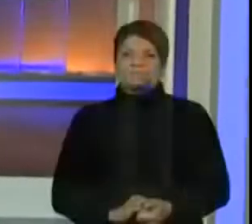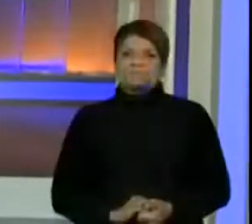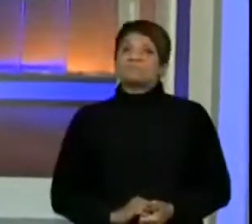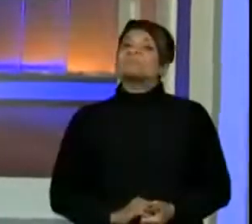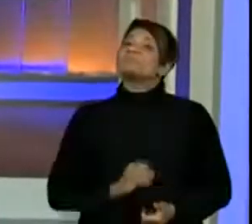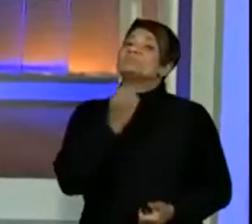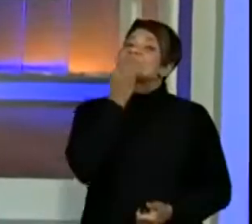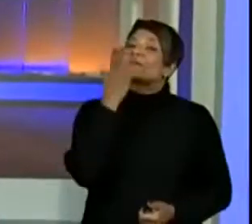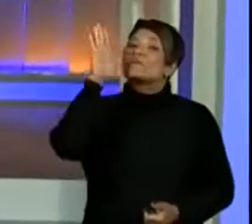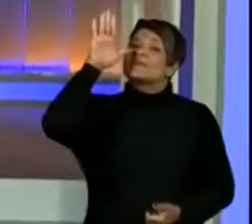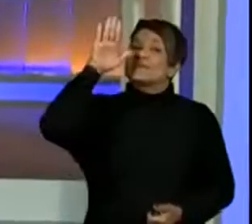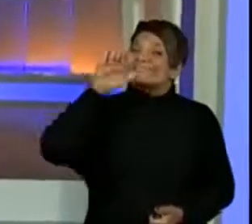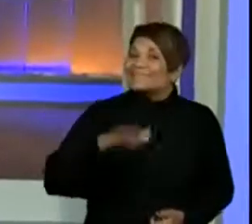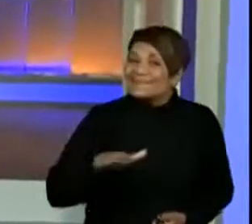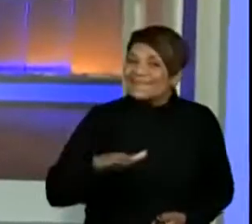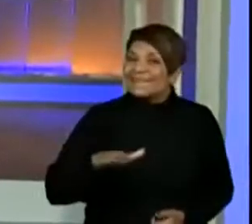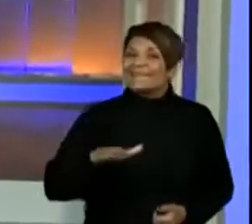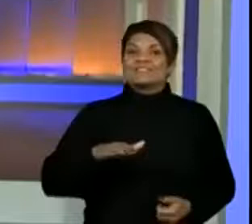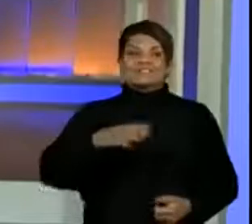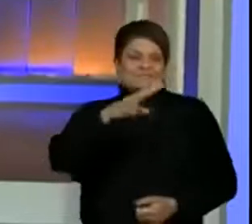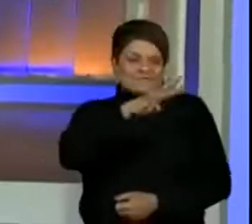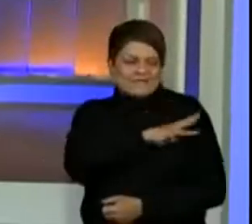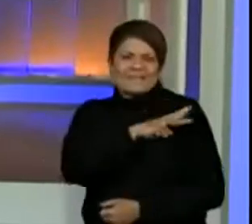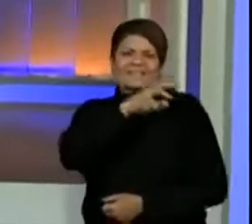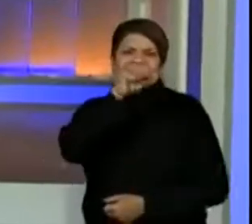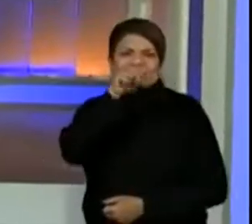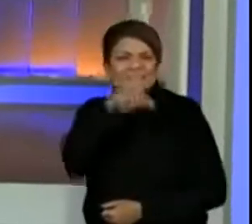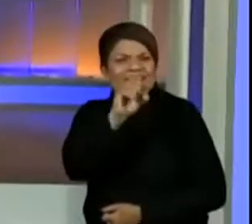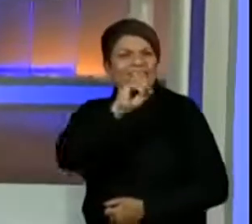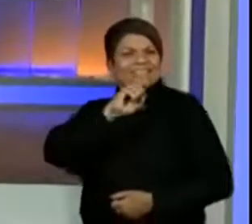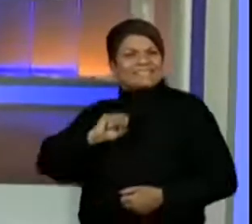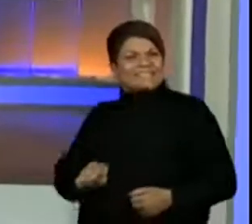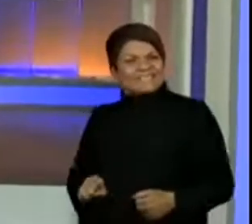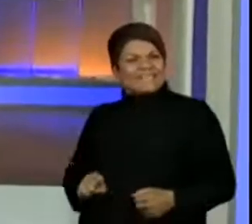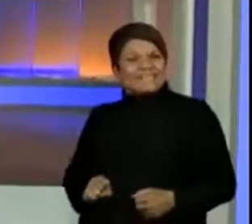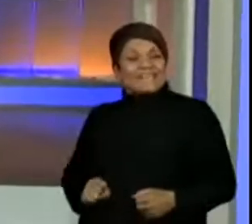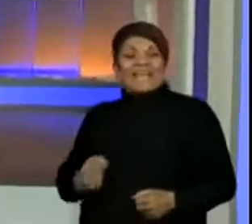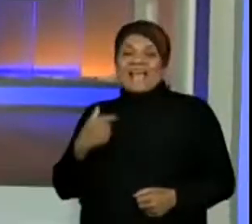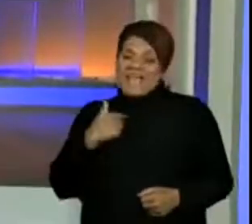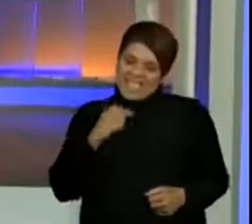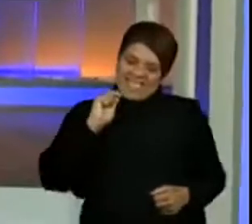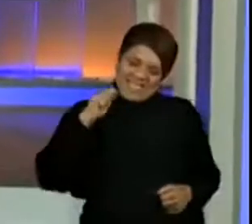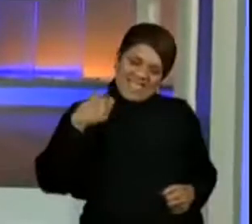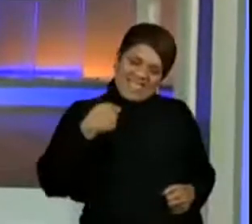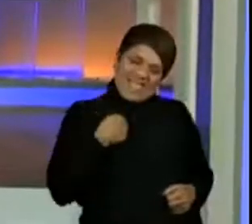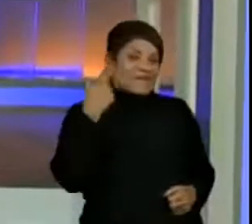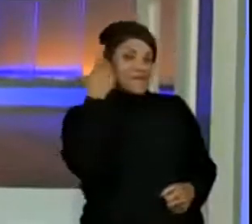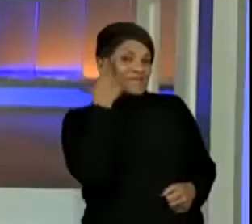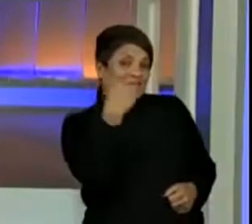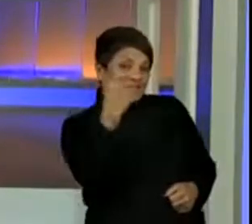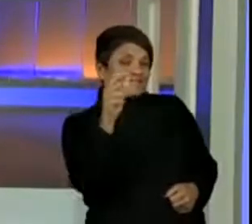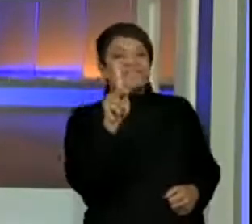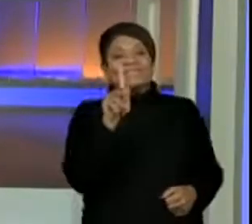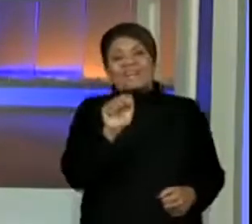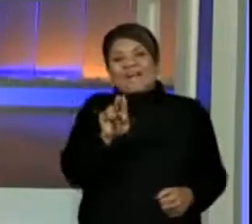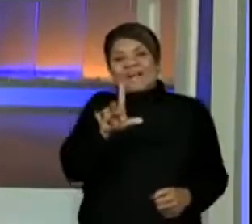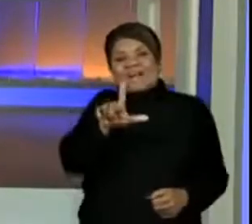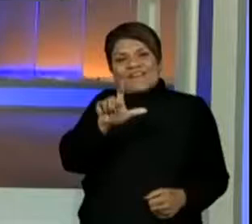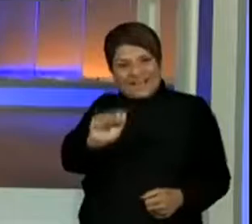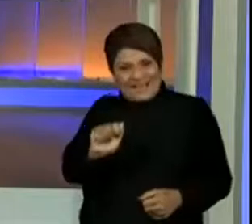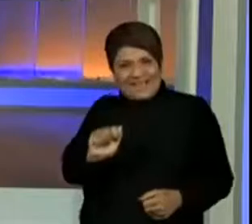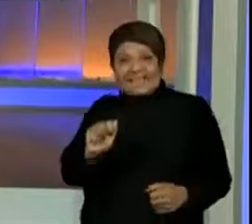Boa tarde, quarto ano! Eu sou a professora Paula Pinheiro